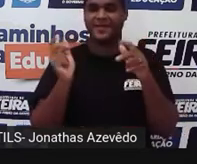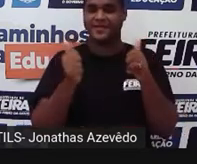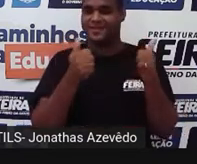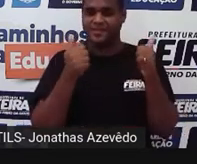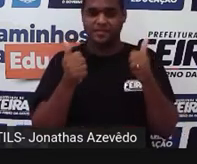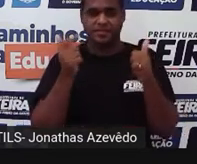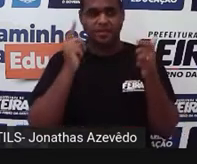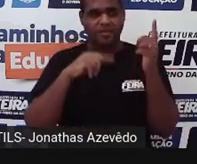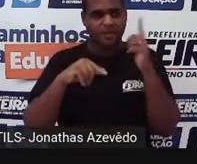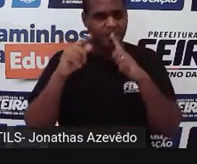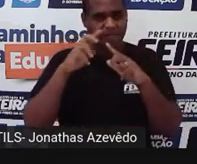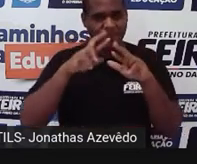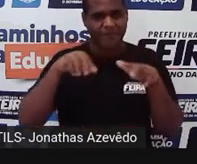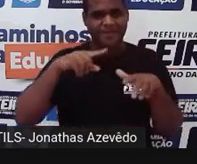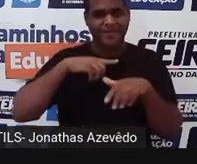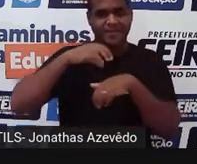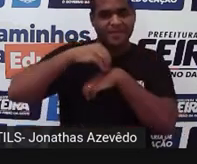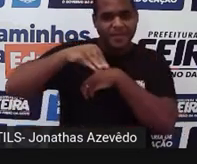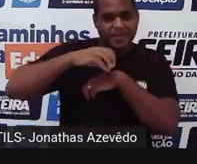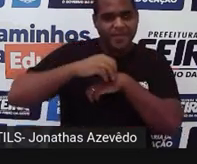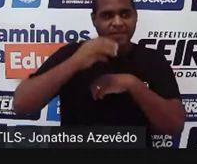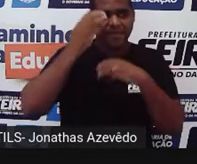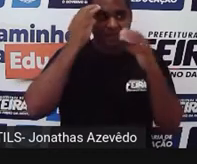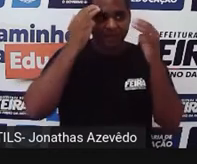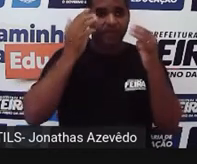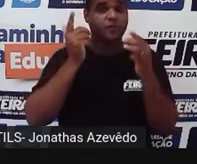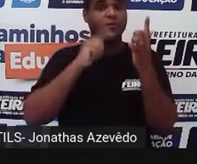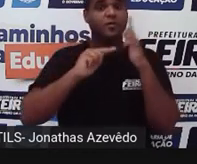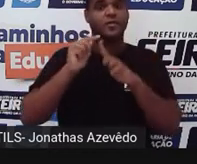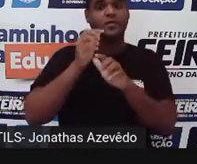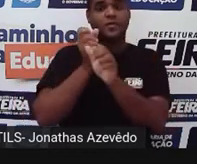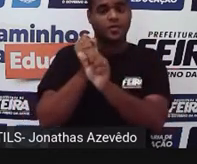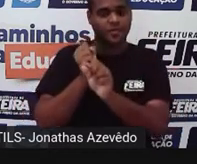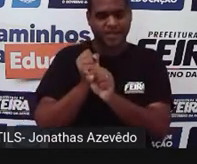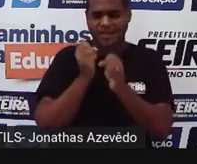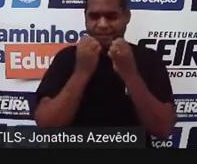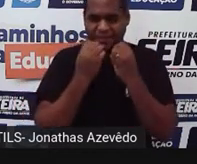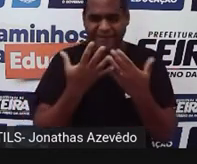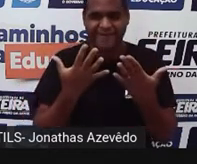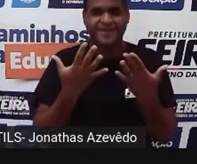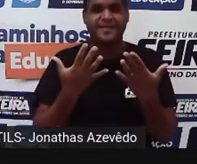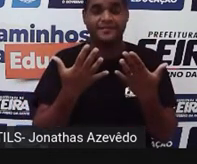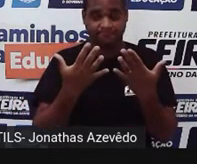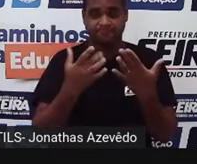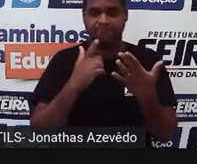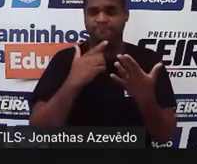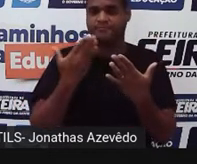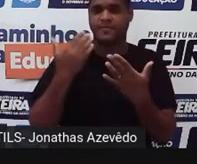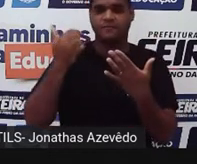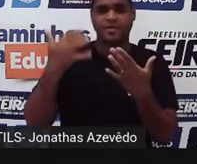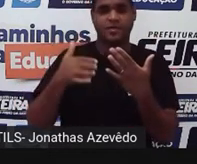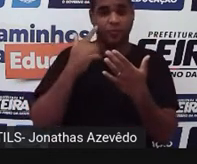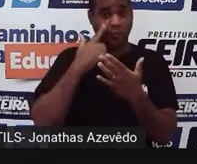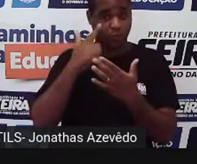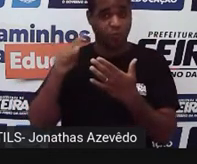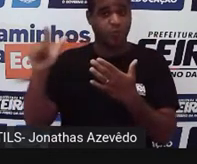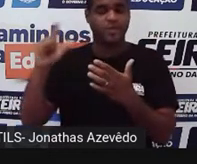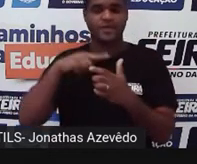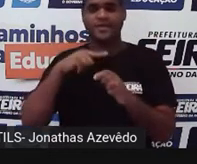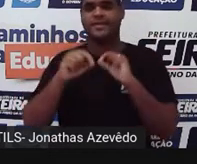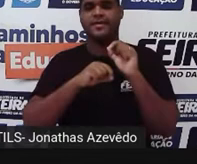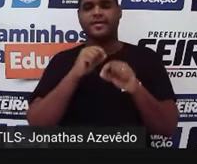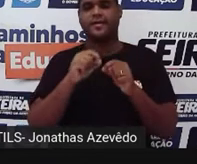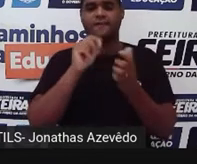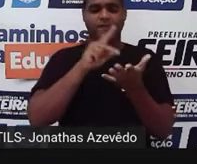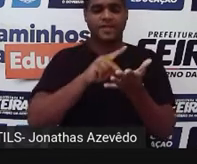Conseguiu? Trazer à memória como é que a gente faz esse cálculo? Belezinha? Vamos só com mais uma aqui. Essa é